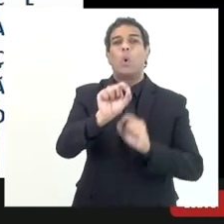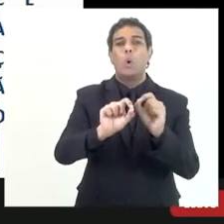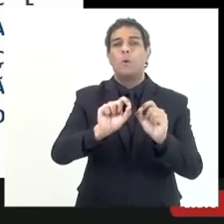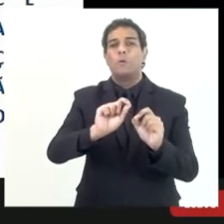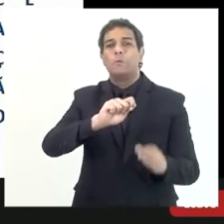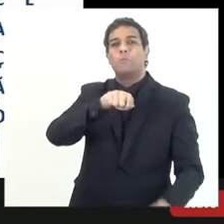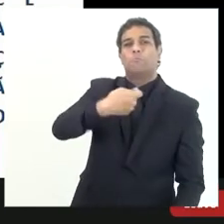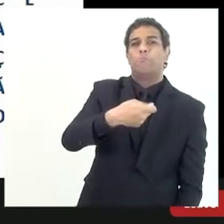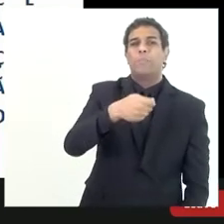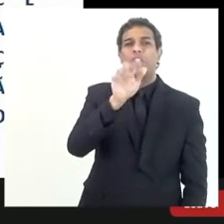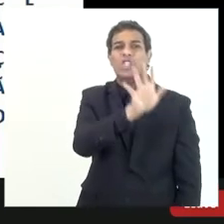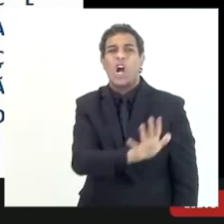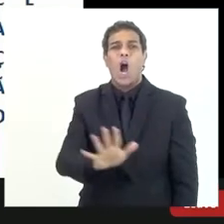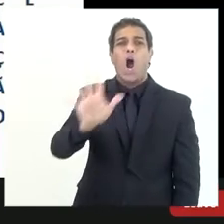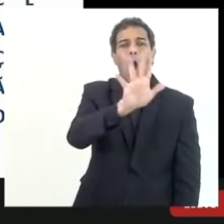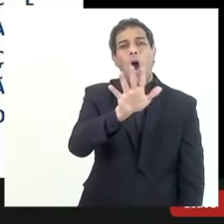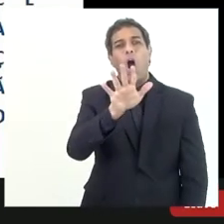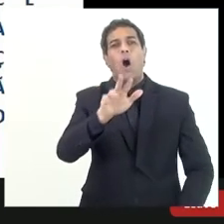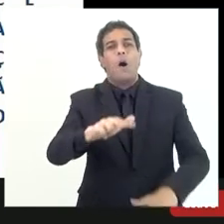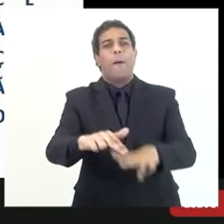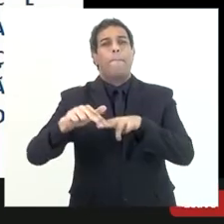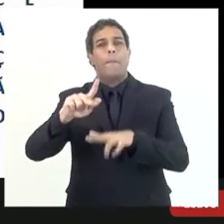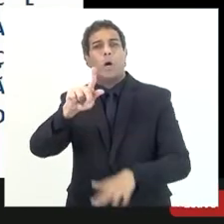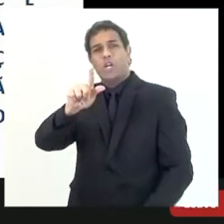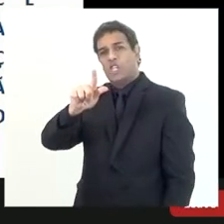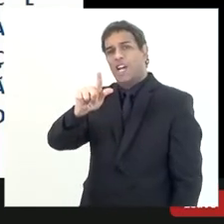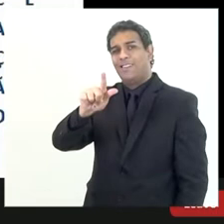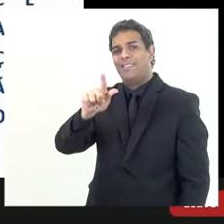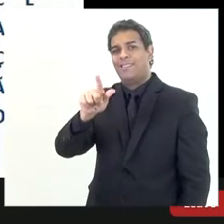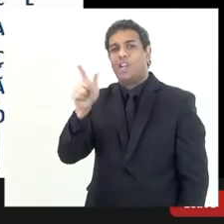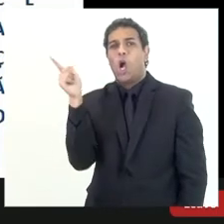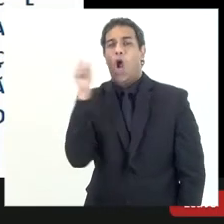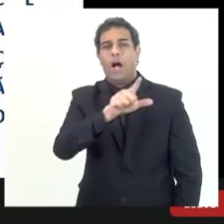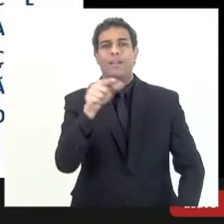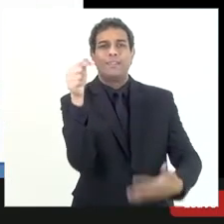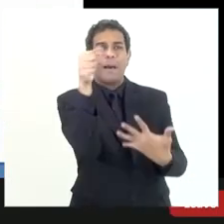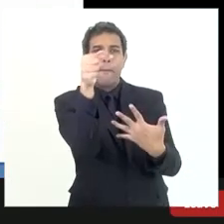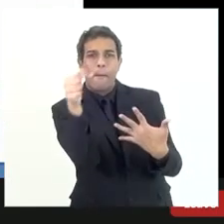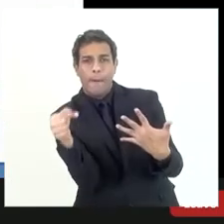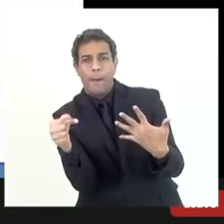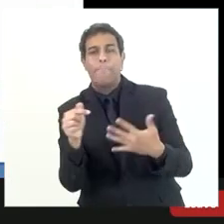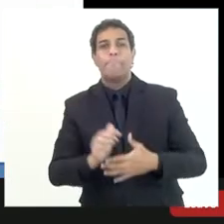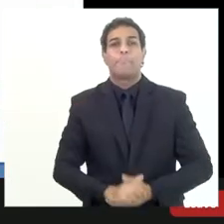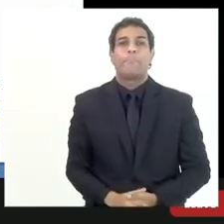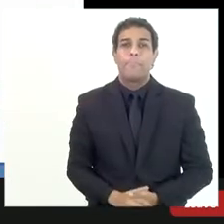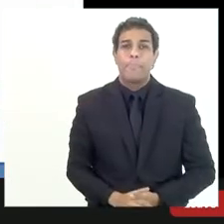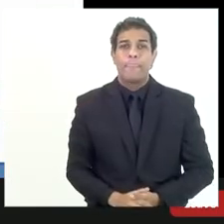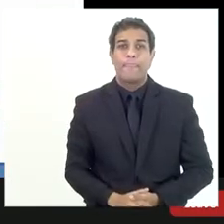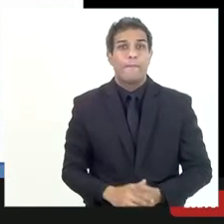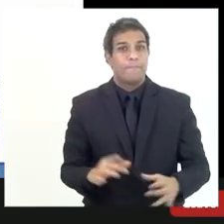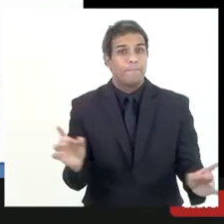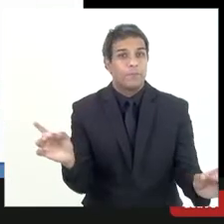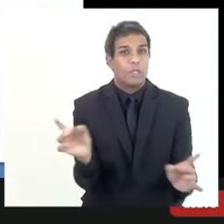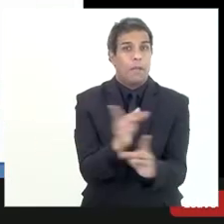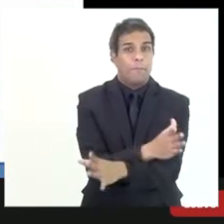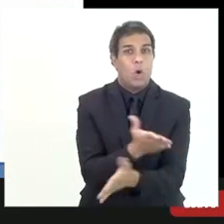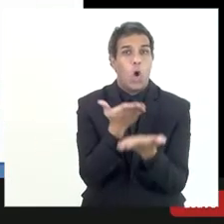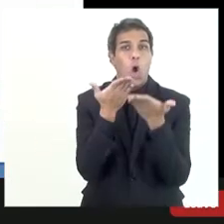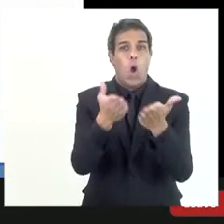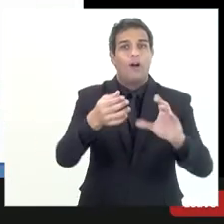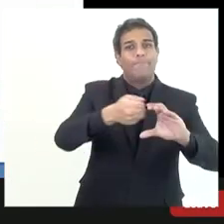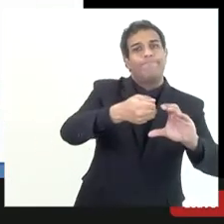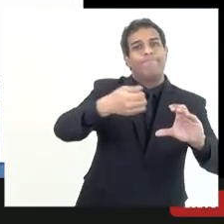classificação geral né que a PGE faz de uma forma global desses créditos aí após fazer essa classificação geral